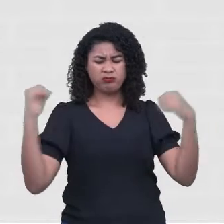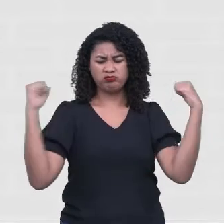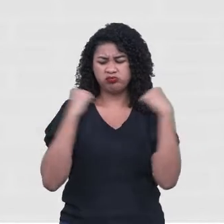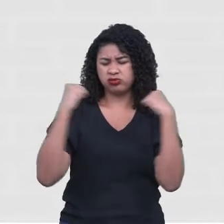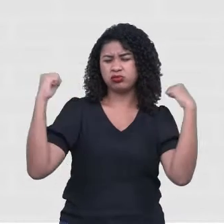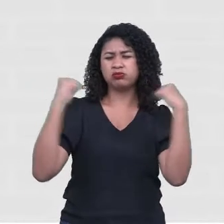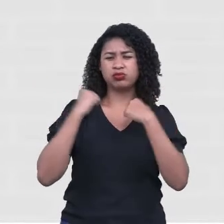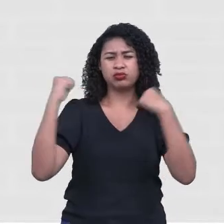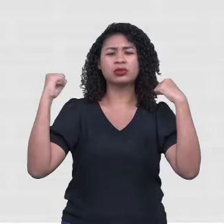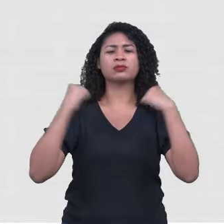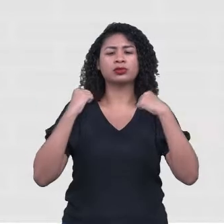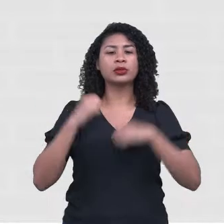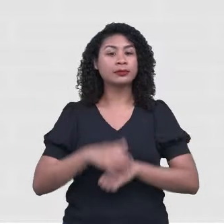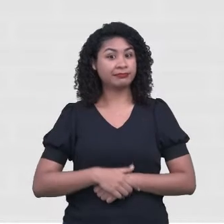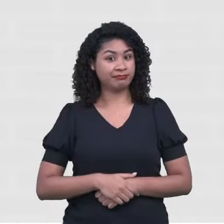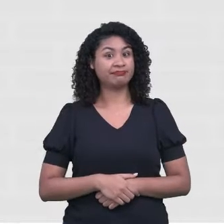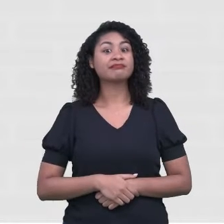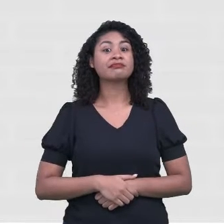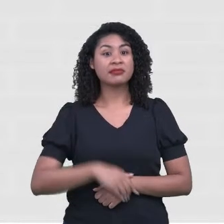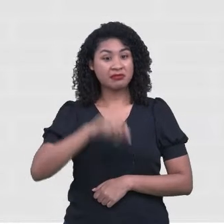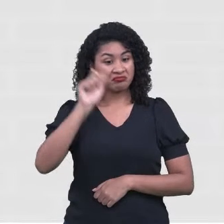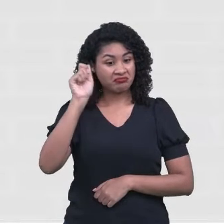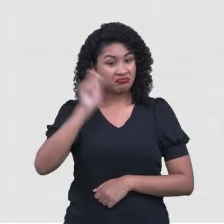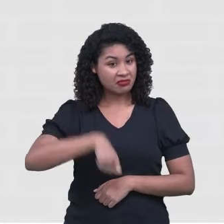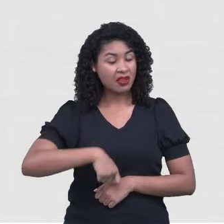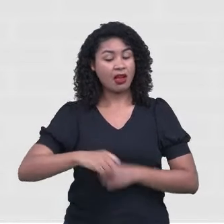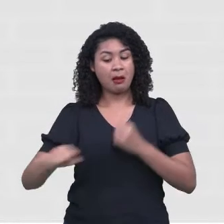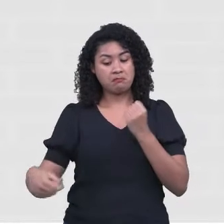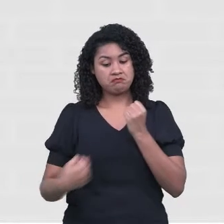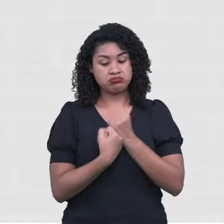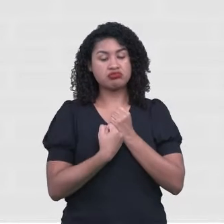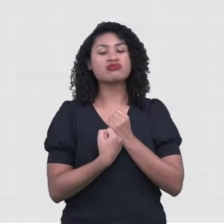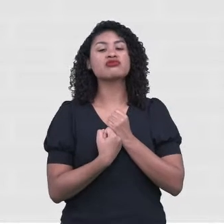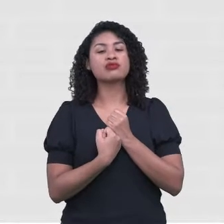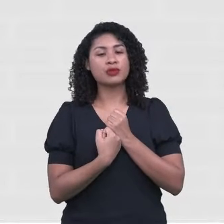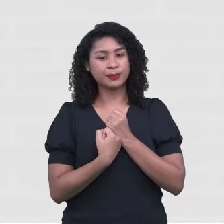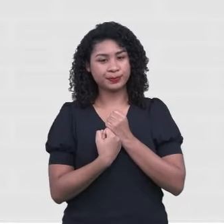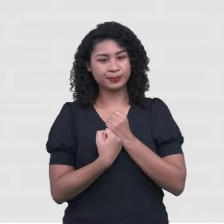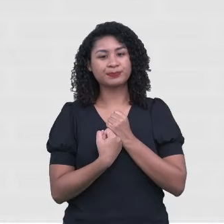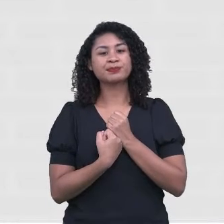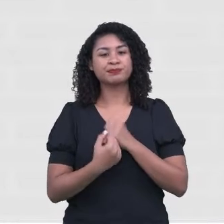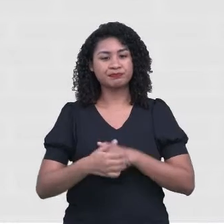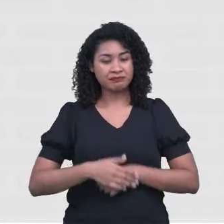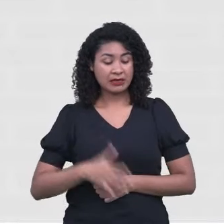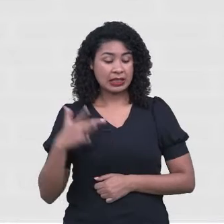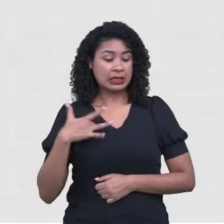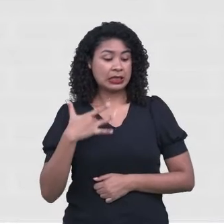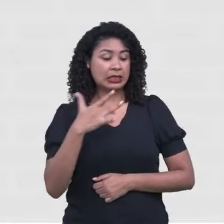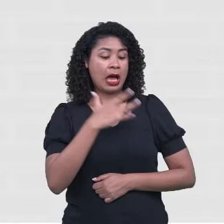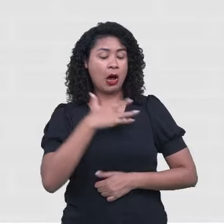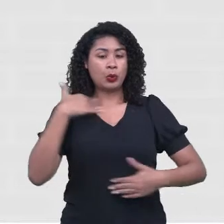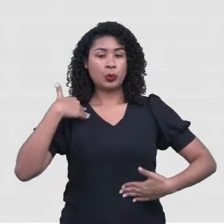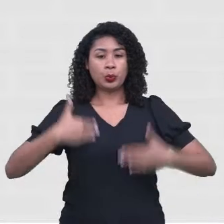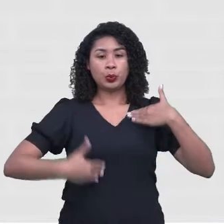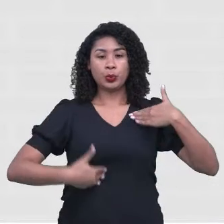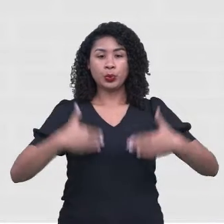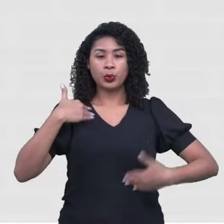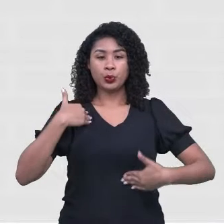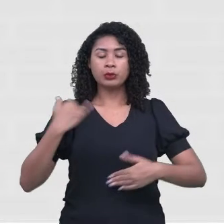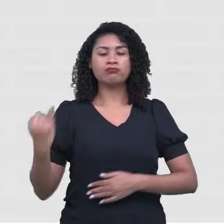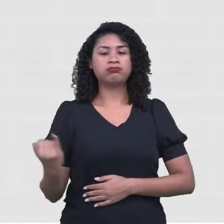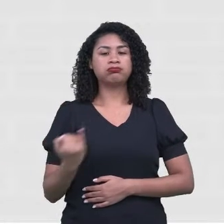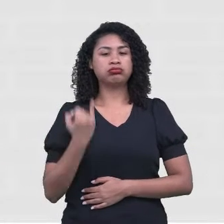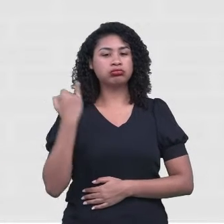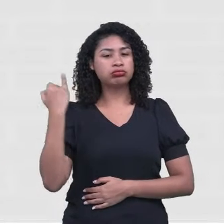Gente, isso é uma grande aliada. A, o que que é? A saúde física. Certo? E